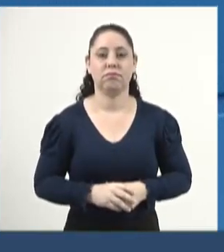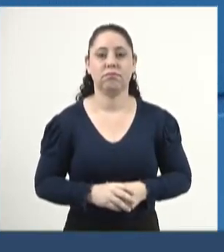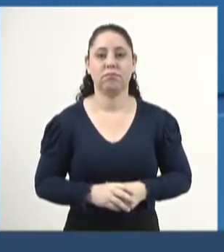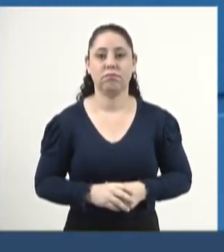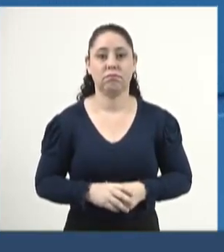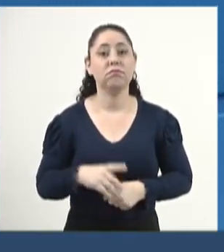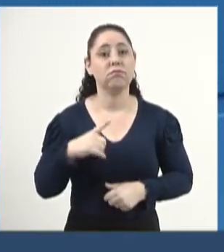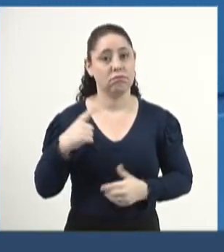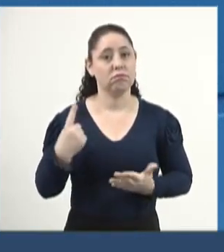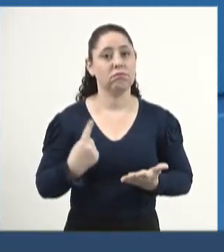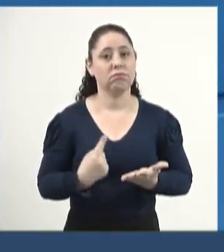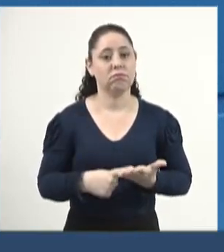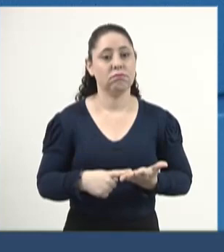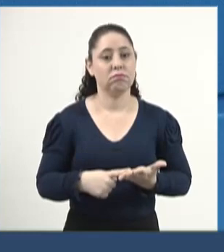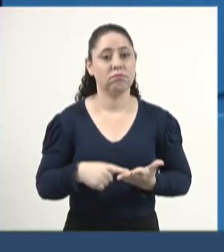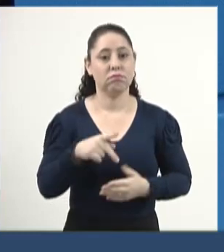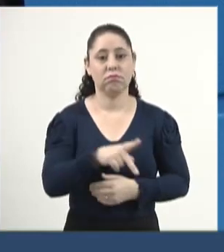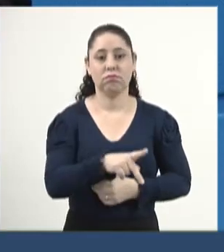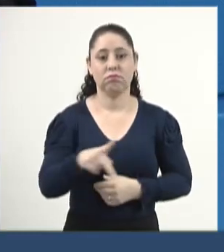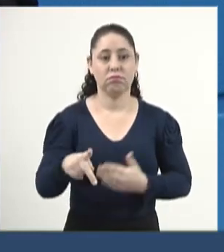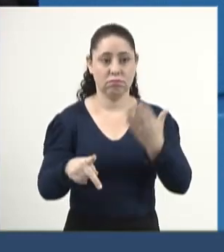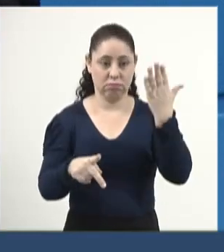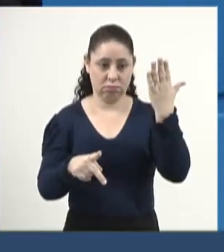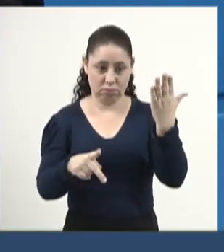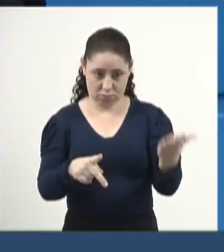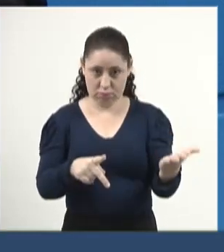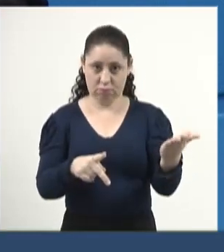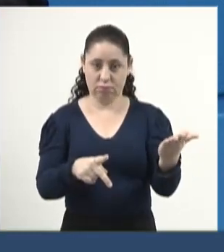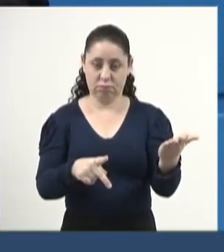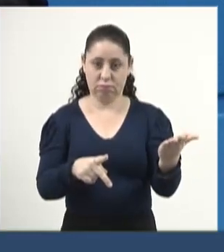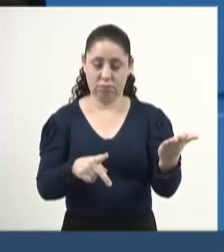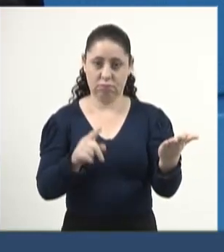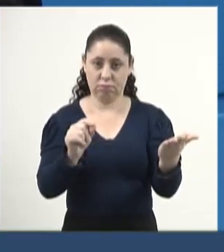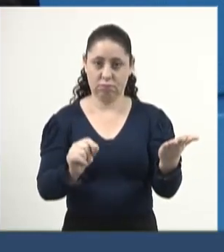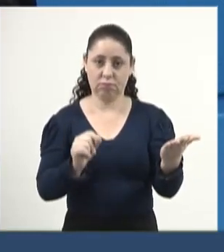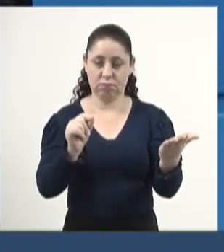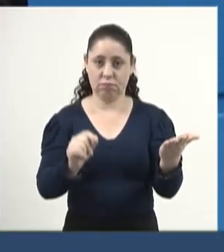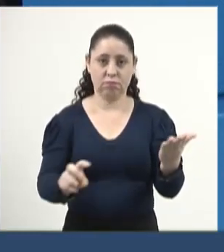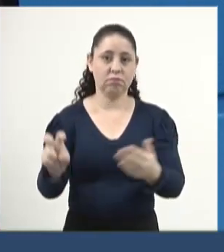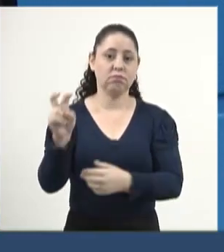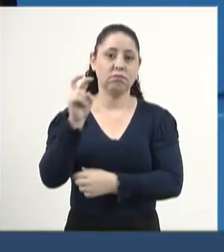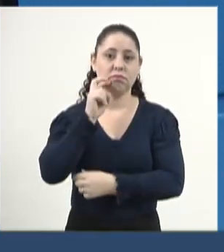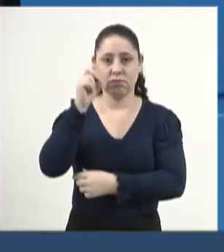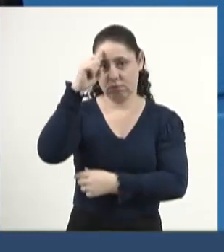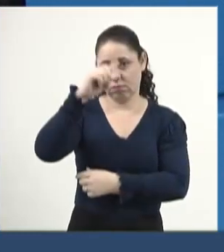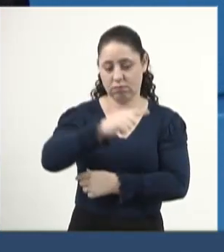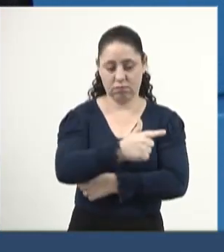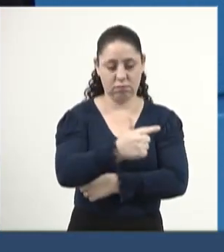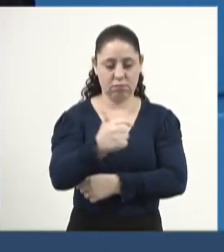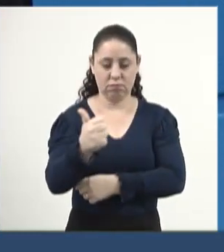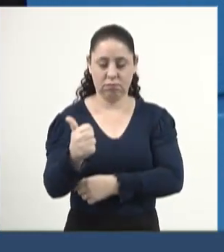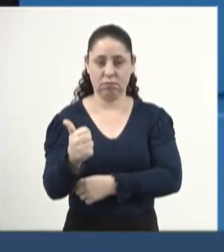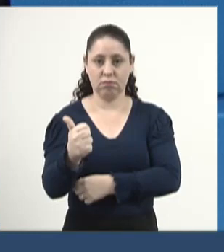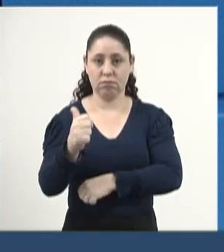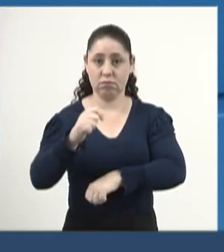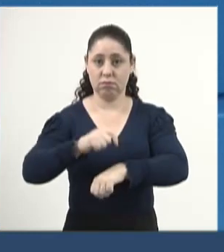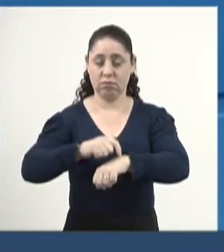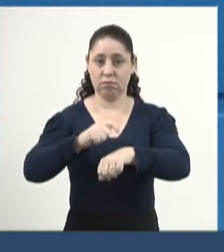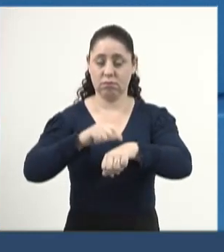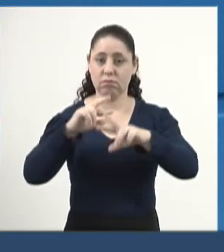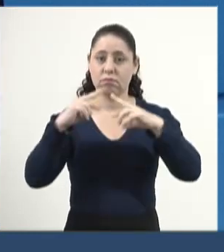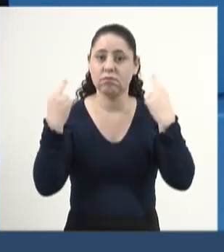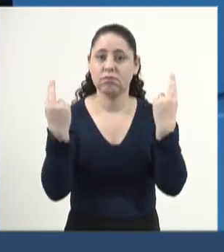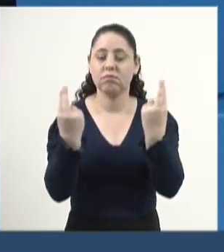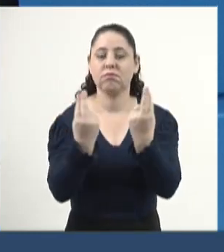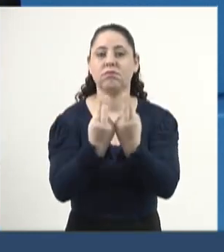está confirmada com a presidência de vossa excelência, na quinta-feira, dia 21, a cerimônia de